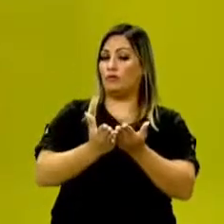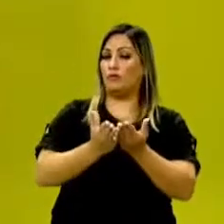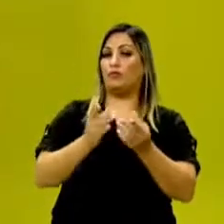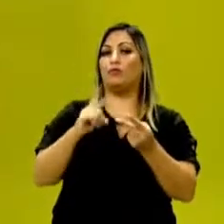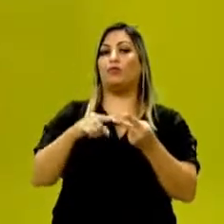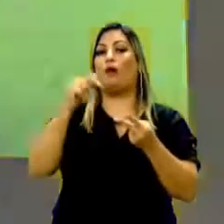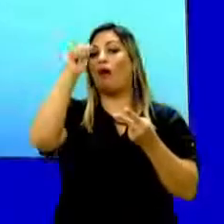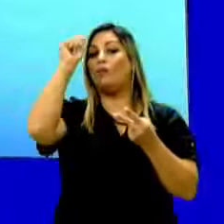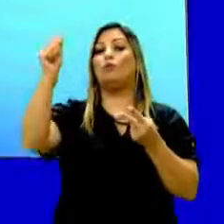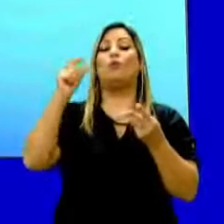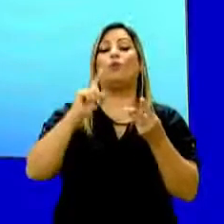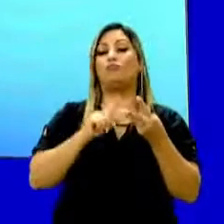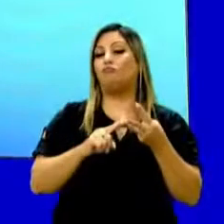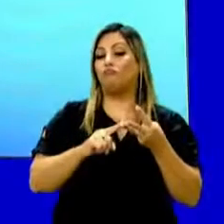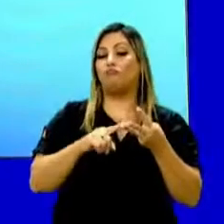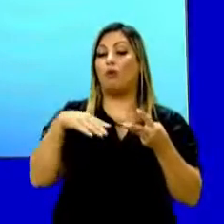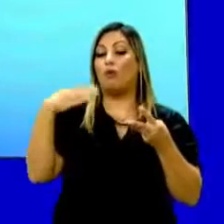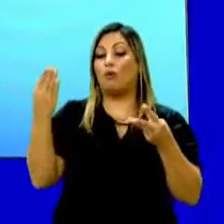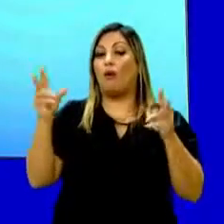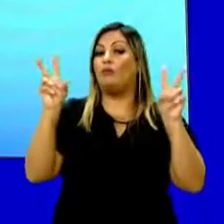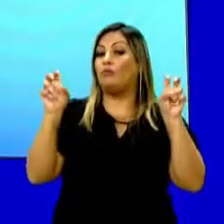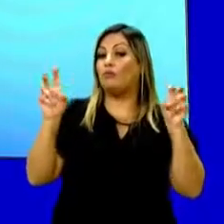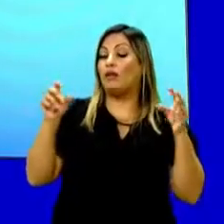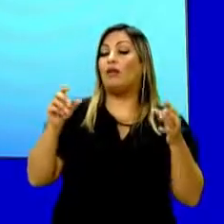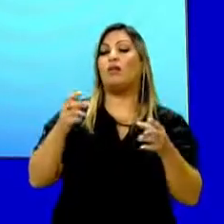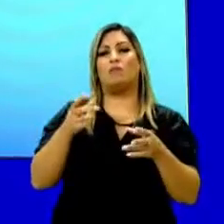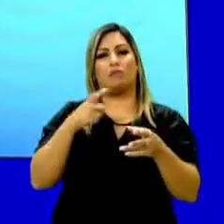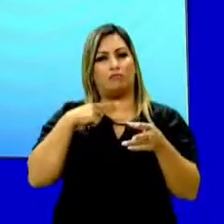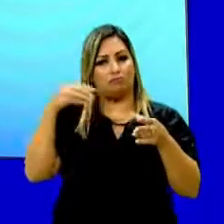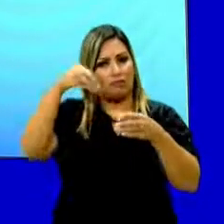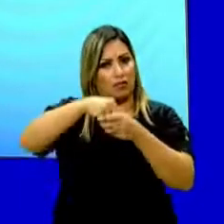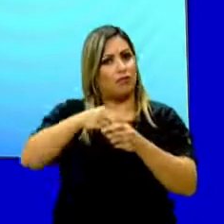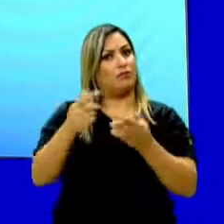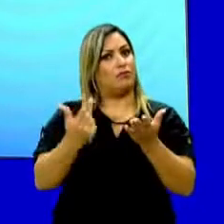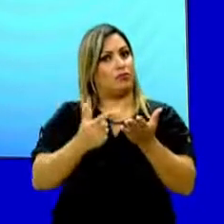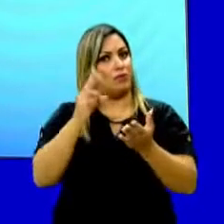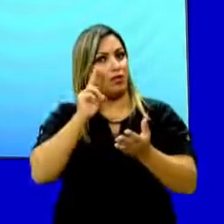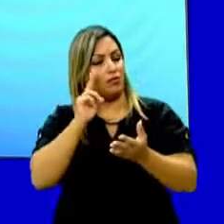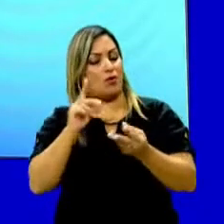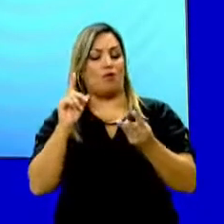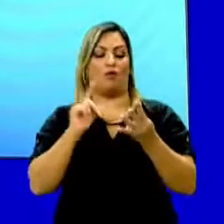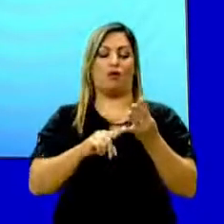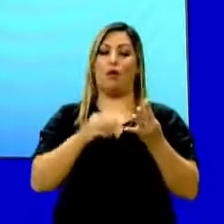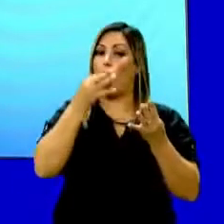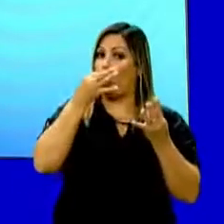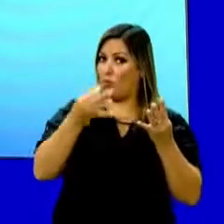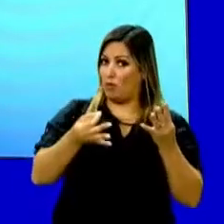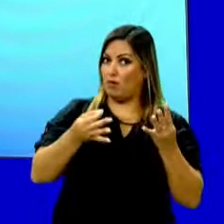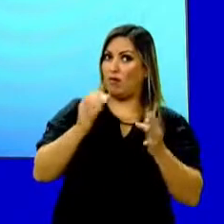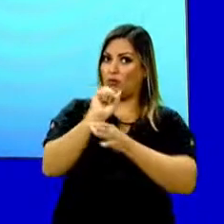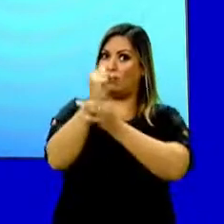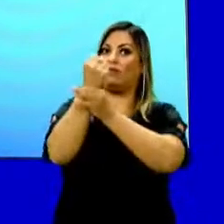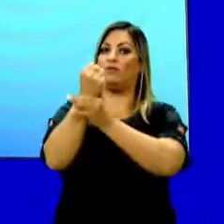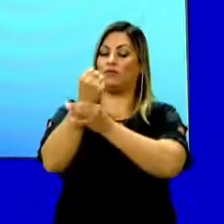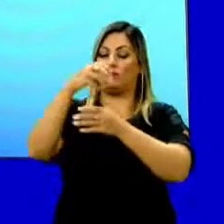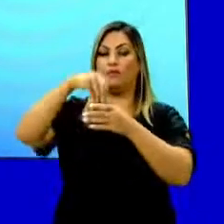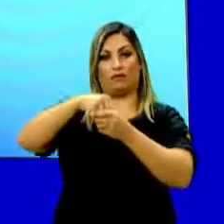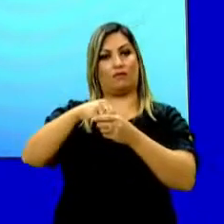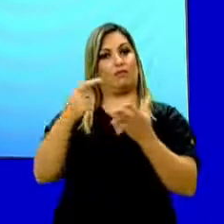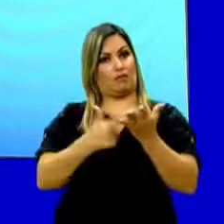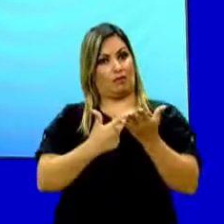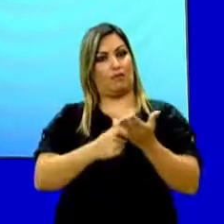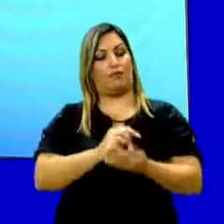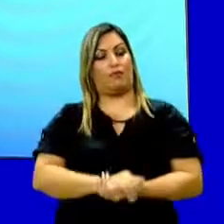quem é o autor, qual é o tema explorado nessa obra, qual é a opinião defendida sobre essa obra.